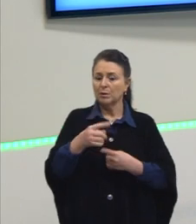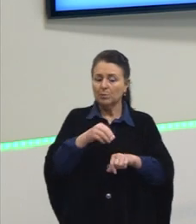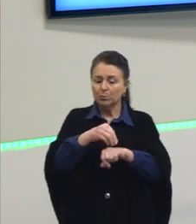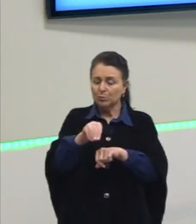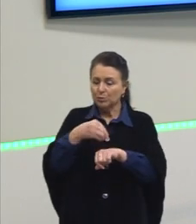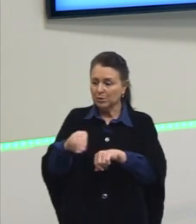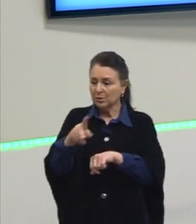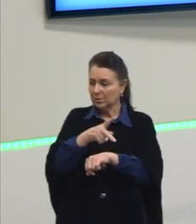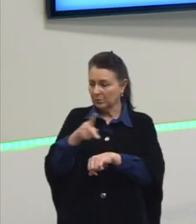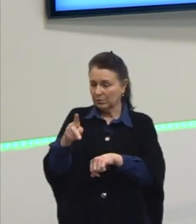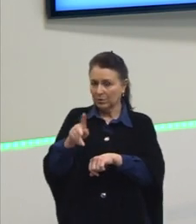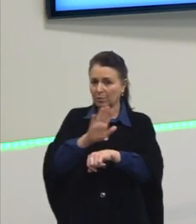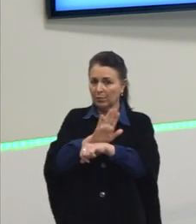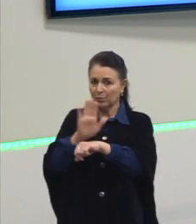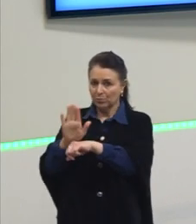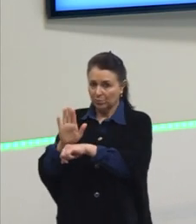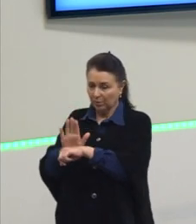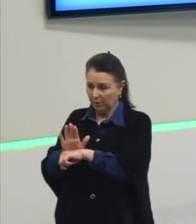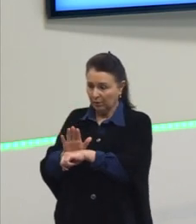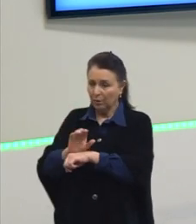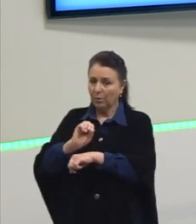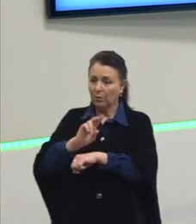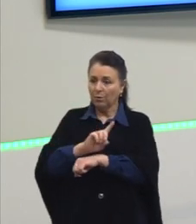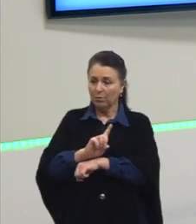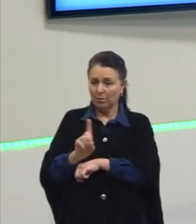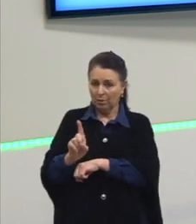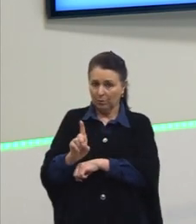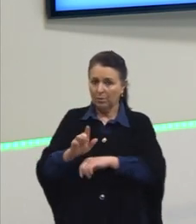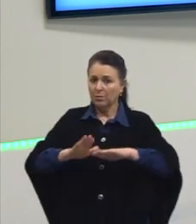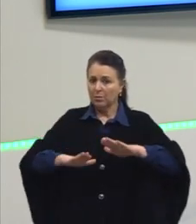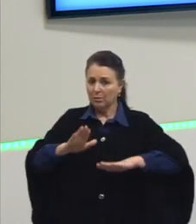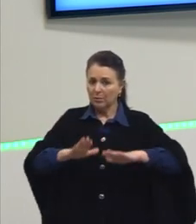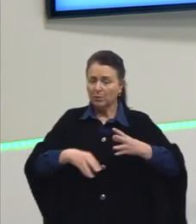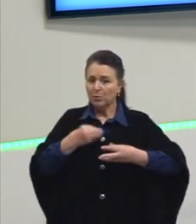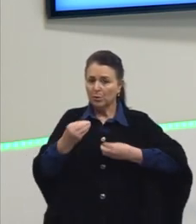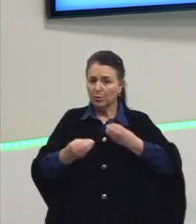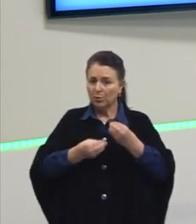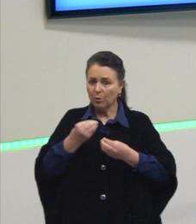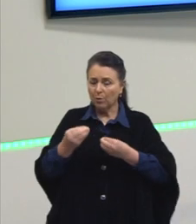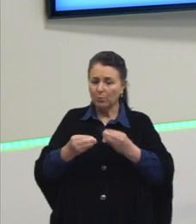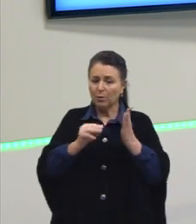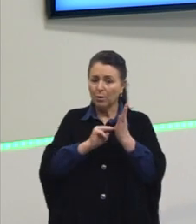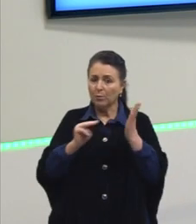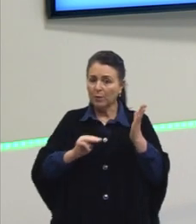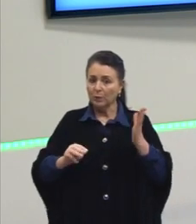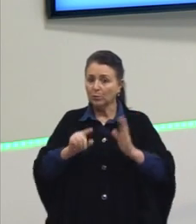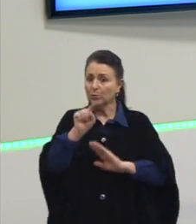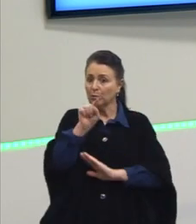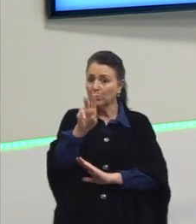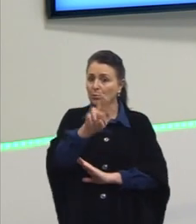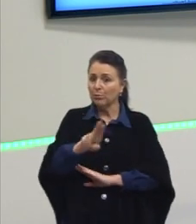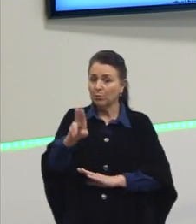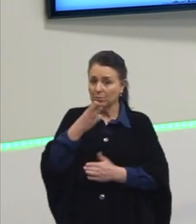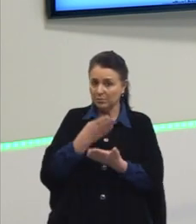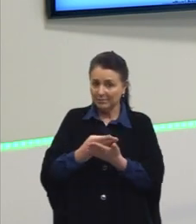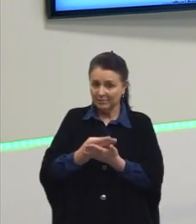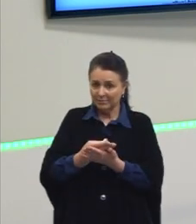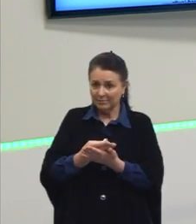vocês, pode dar mais certo ou não, dependendo de como é que é o método de estudo que vocês estão levando.